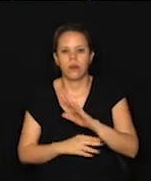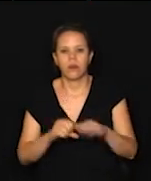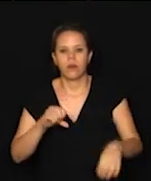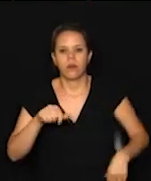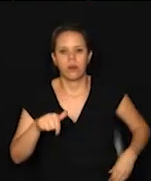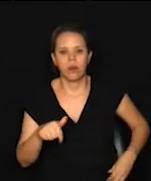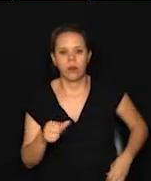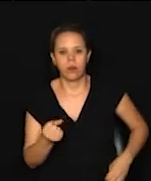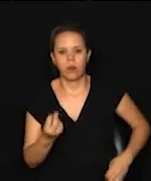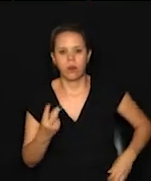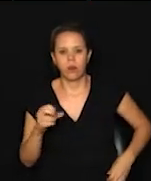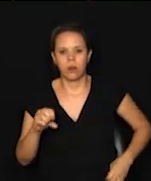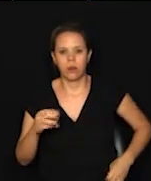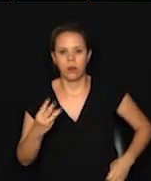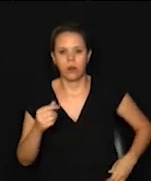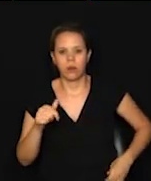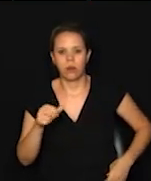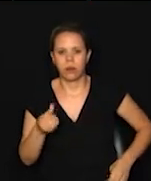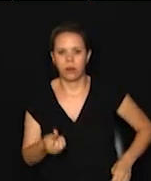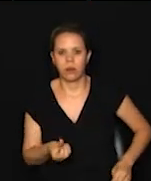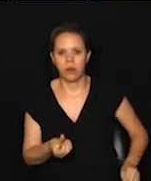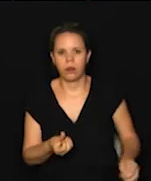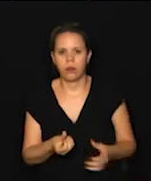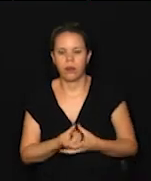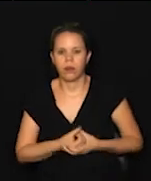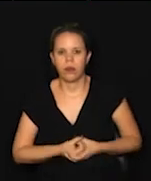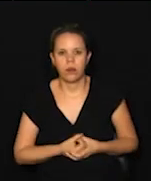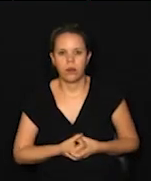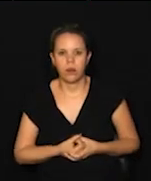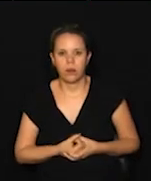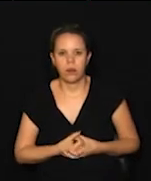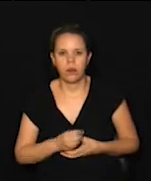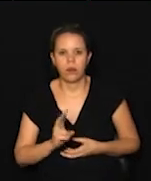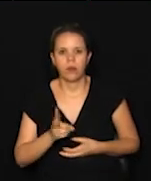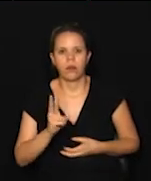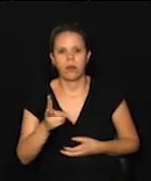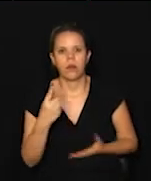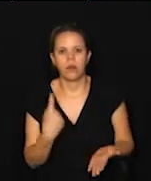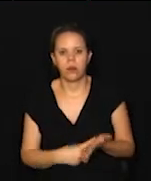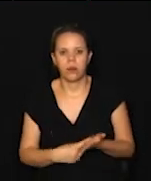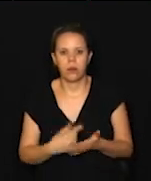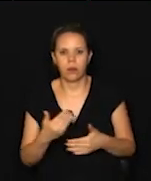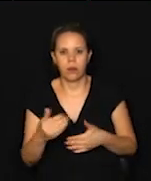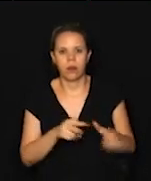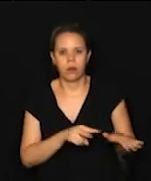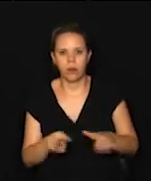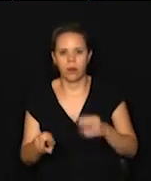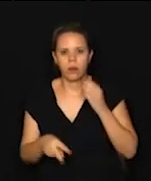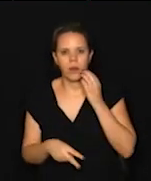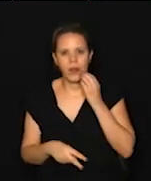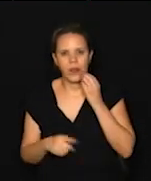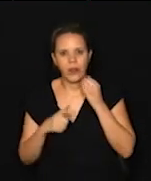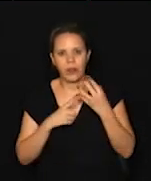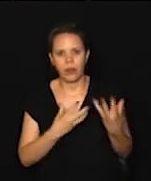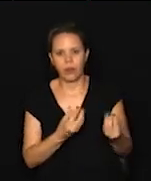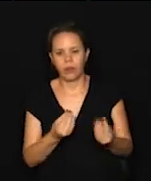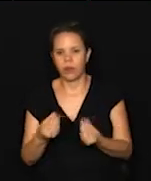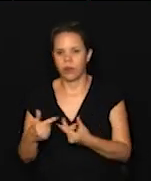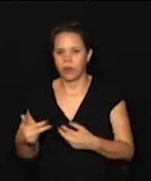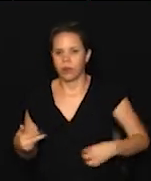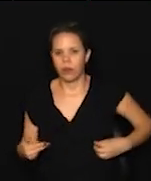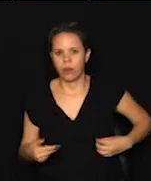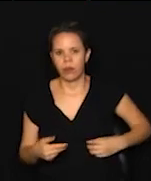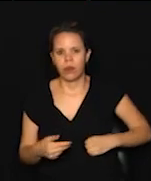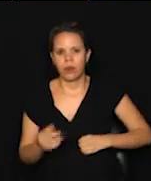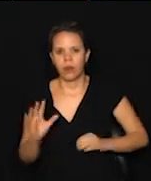978293776. E eu vou continuar com a agenda porque semana que vem nós temos muitos